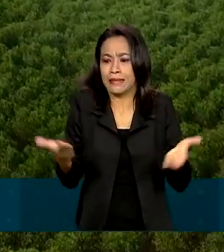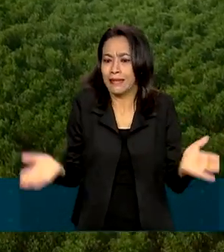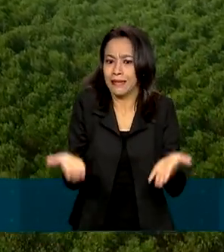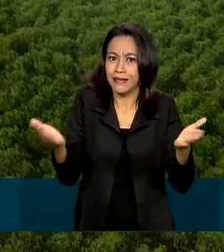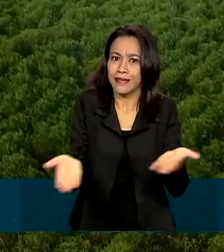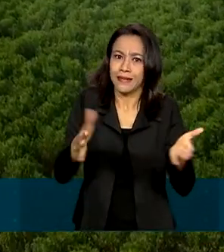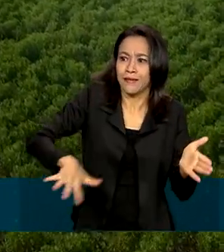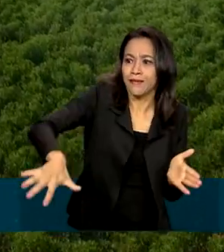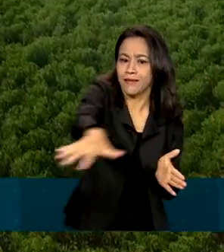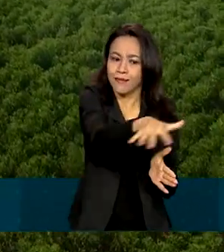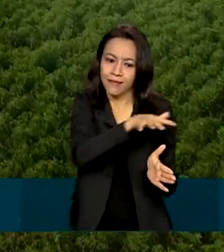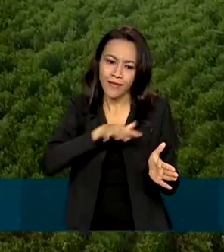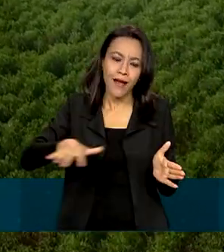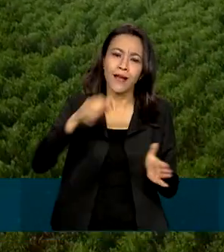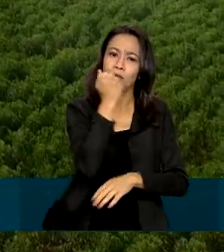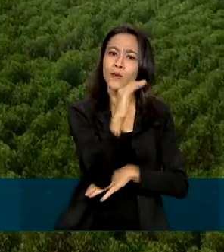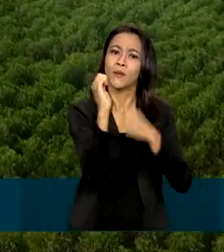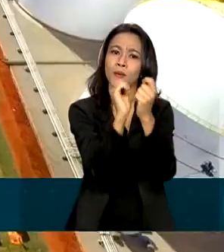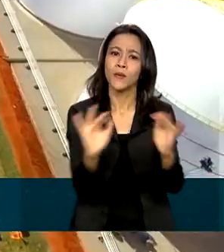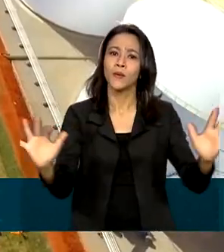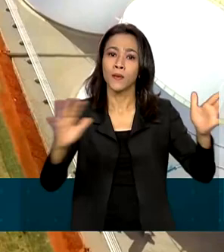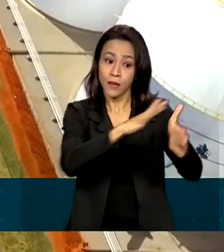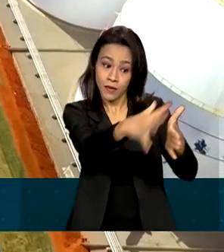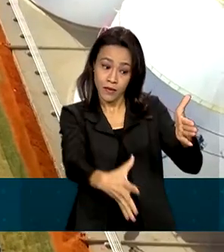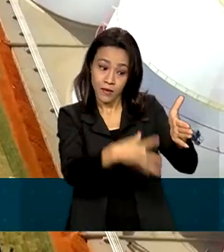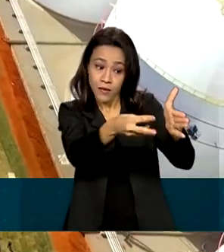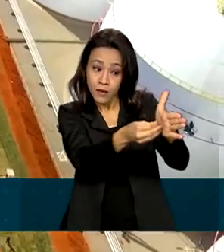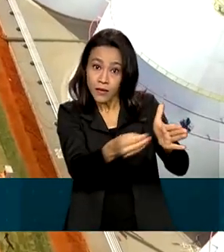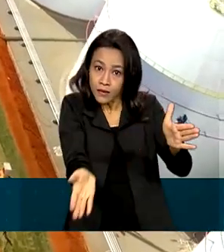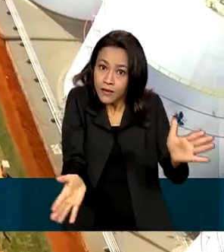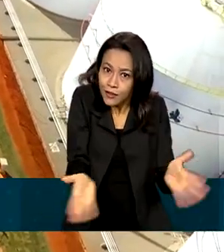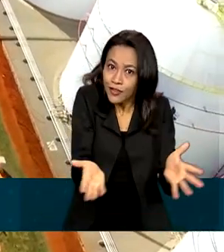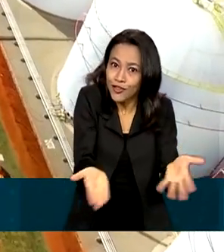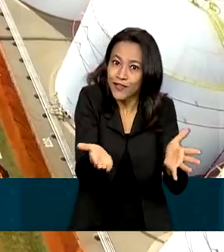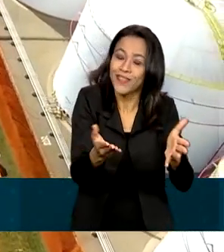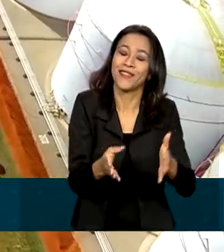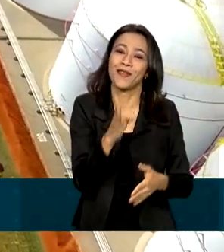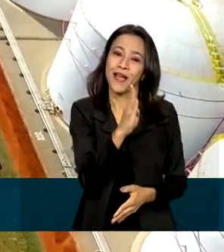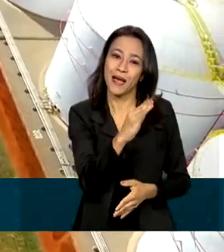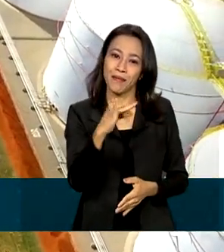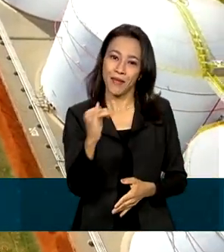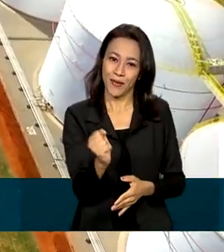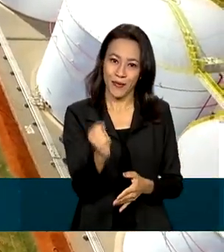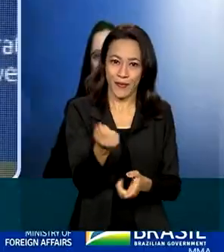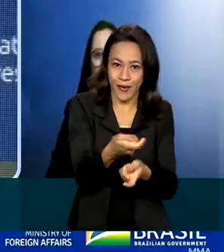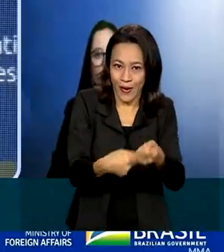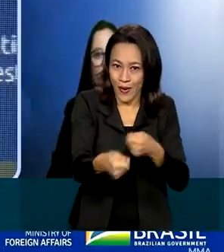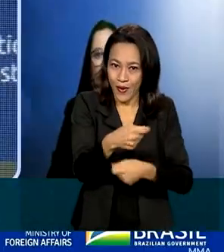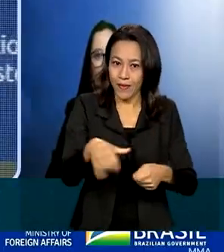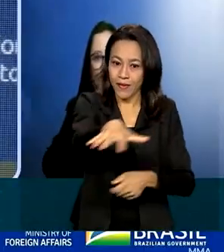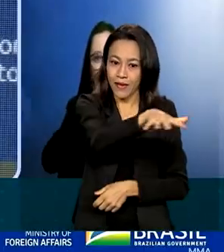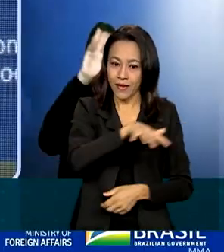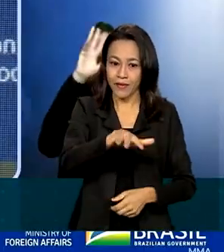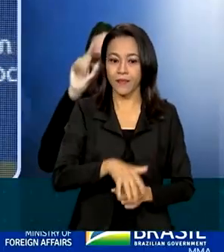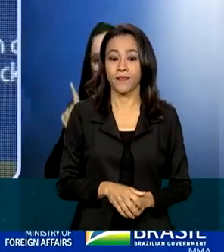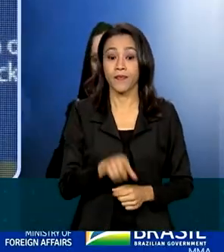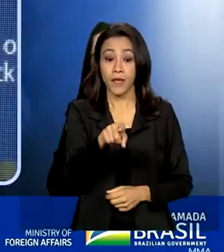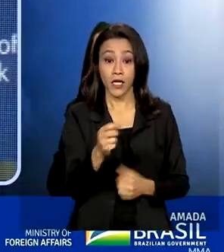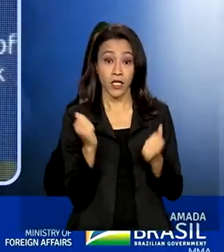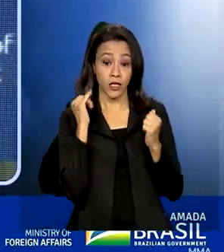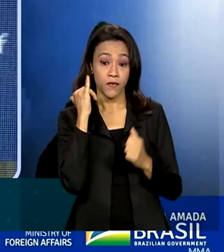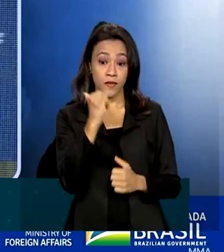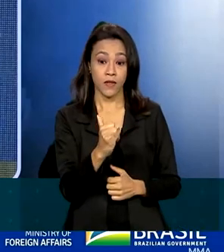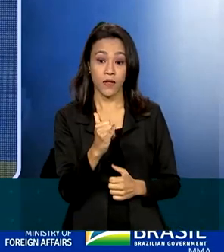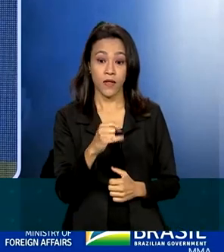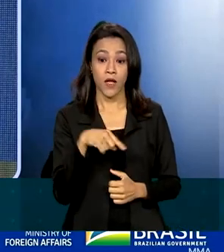cadeias produtivas florestais na Amazônia, incentivando a bioeconomia na região. Nós lançamos mais